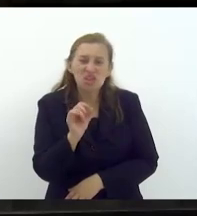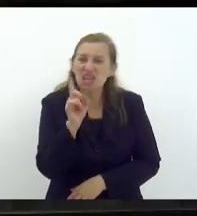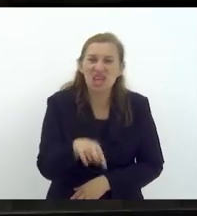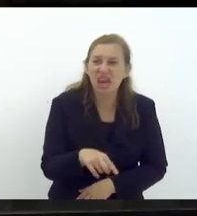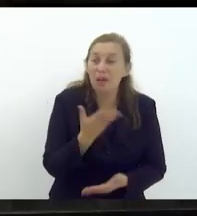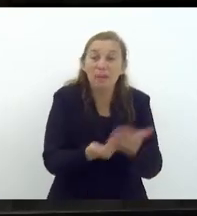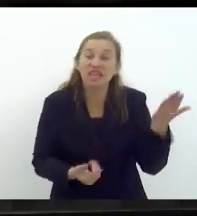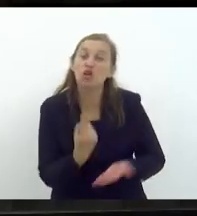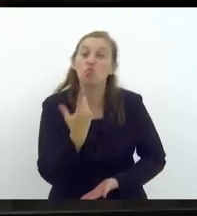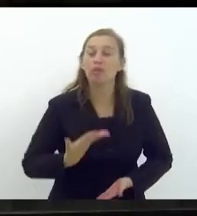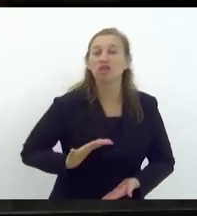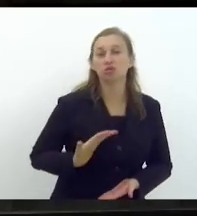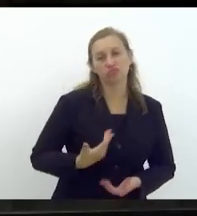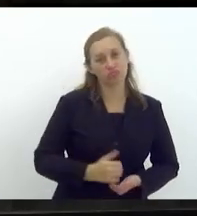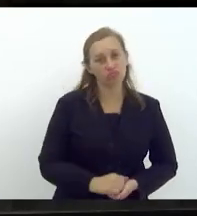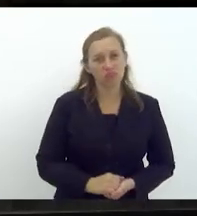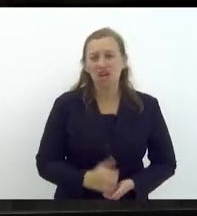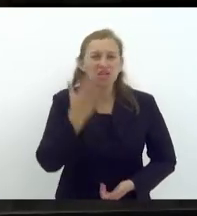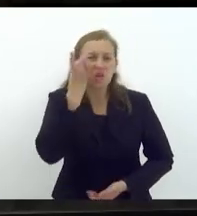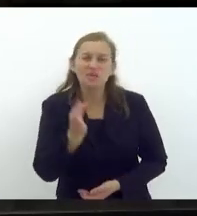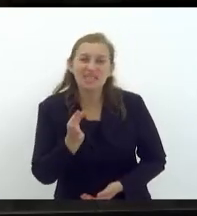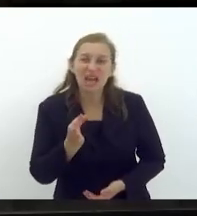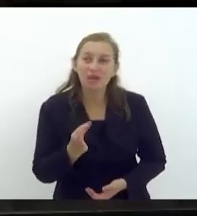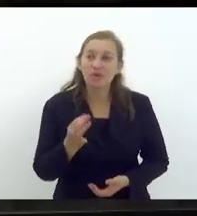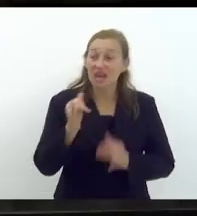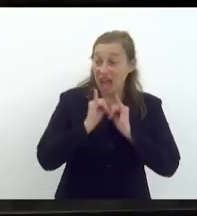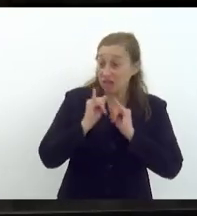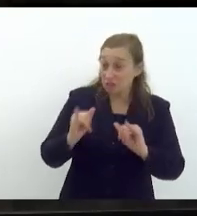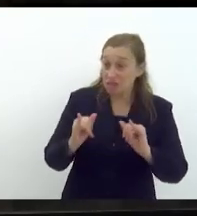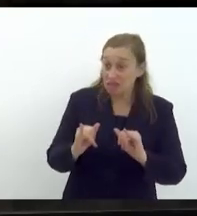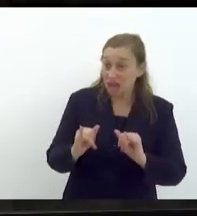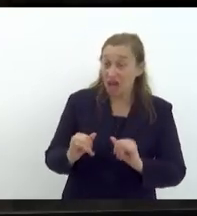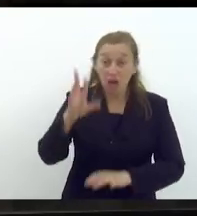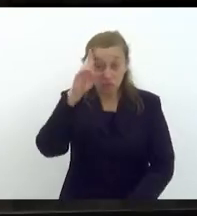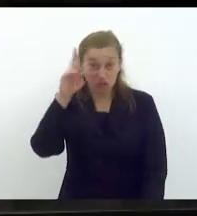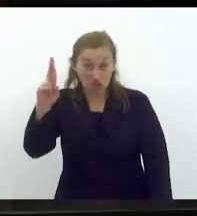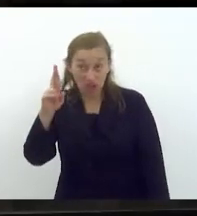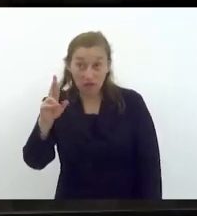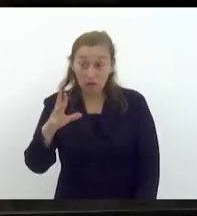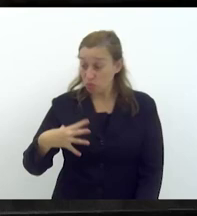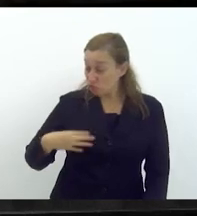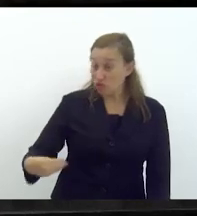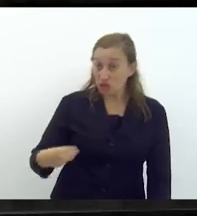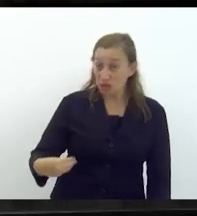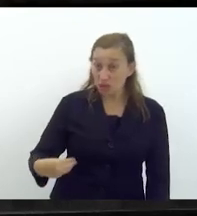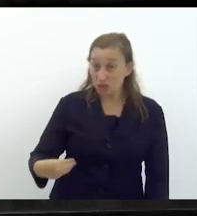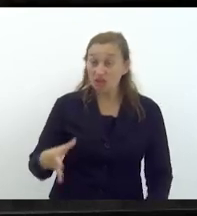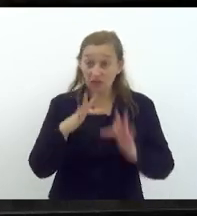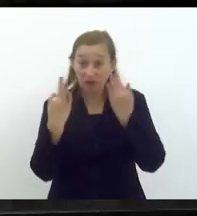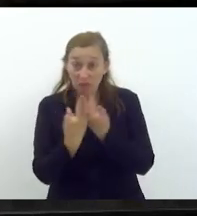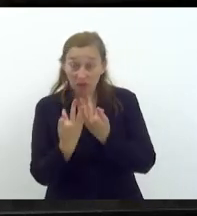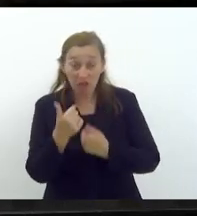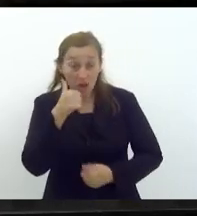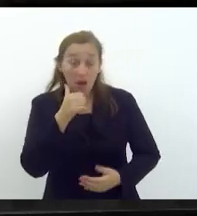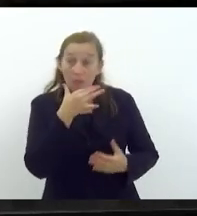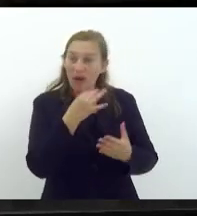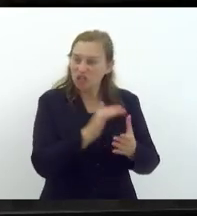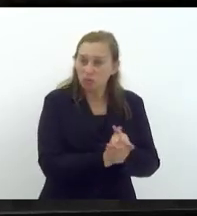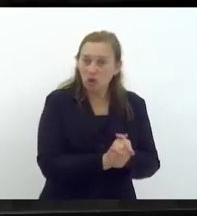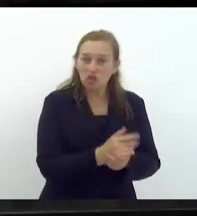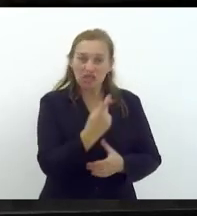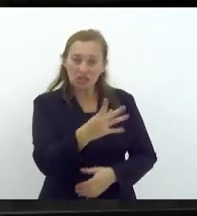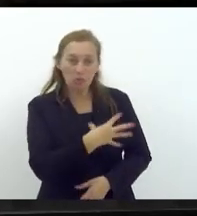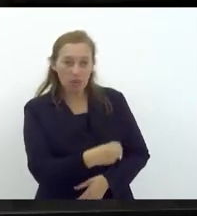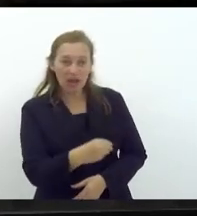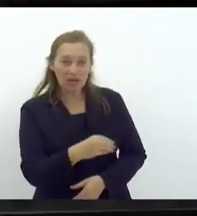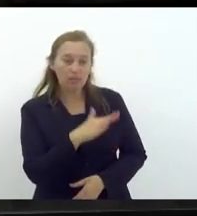sabe o que é perder um colega, não sabe o que é dar a notícia para um chefe de família, para um filho, para uma esposa, para um filho que o pai não vai voltar para